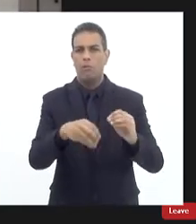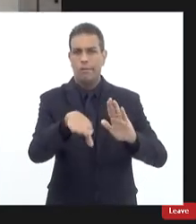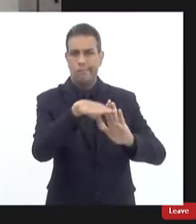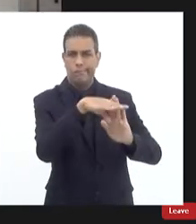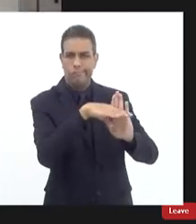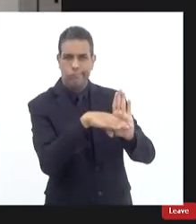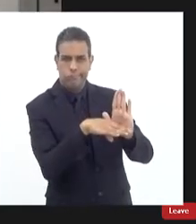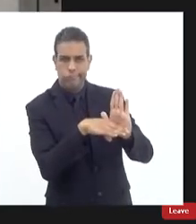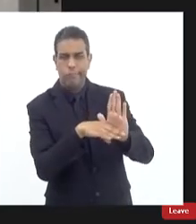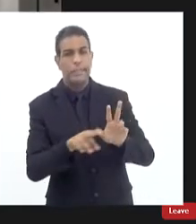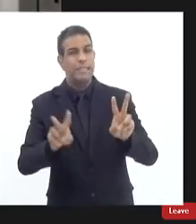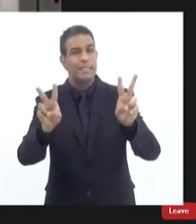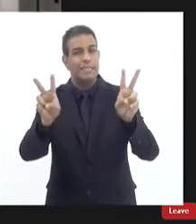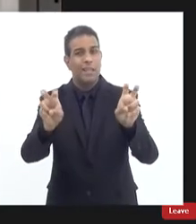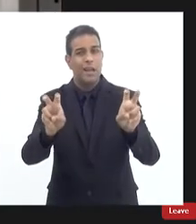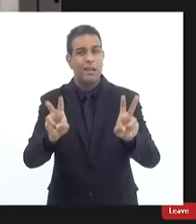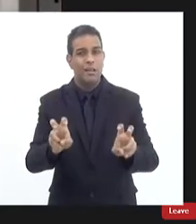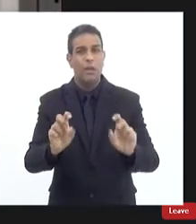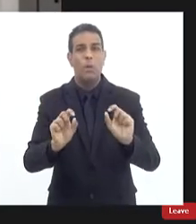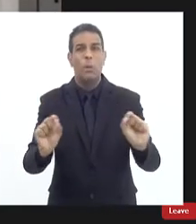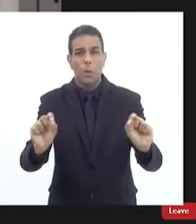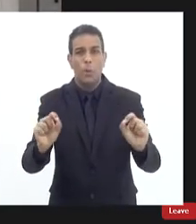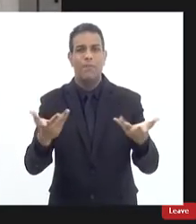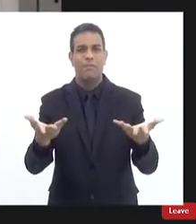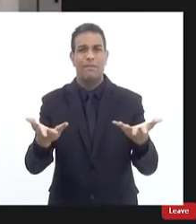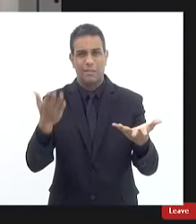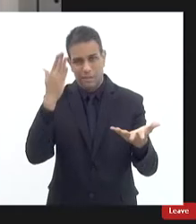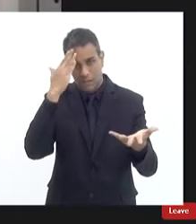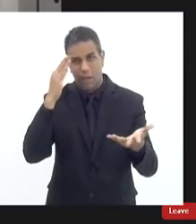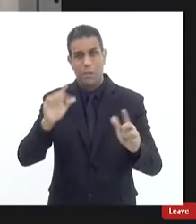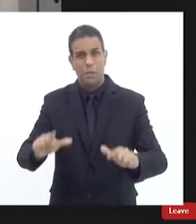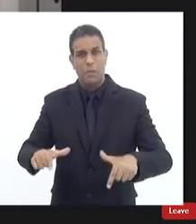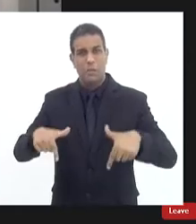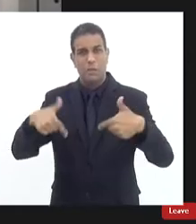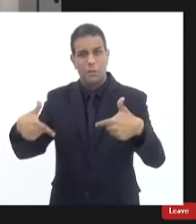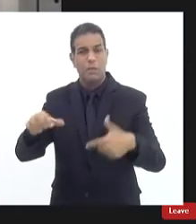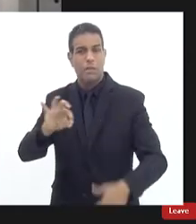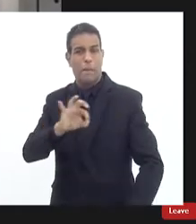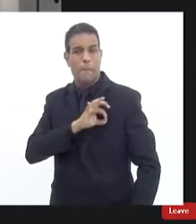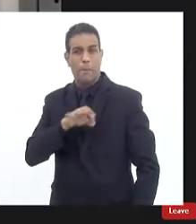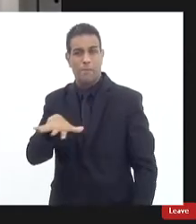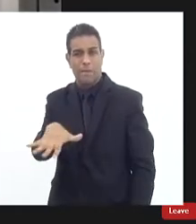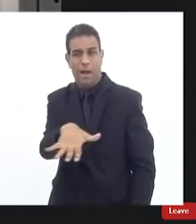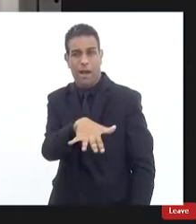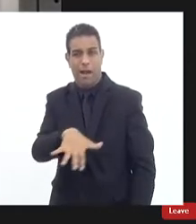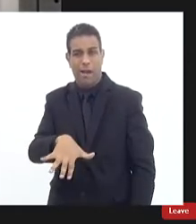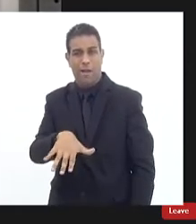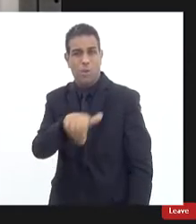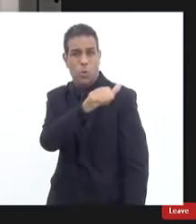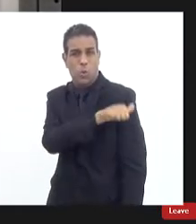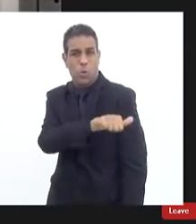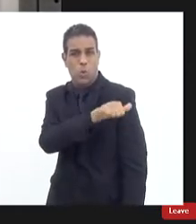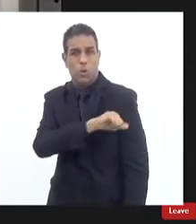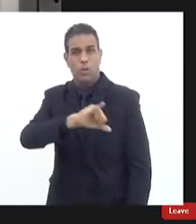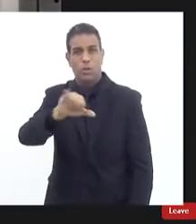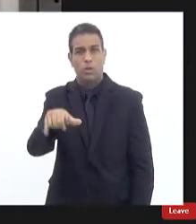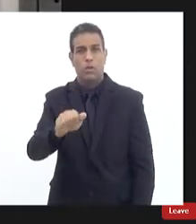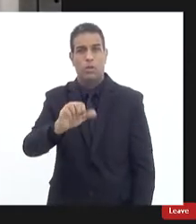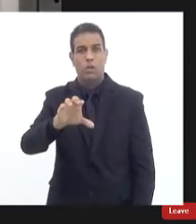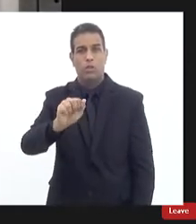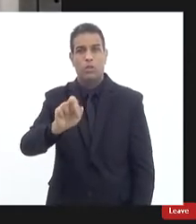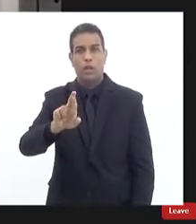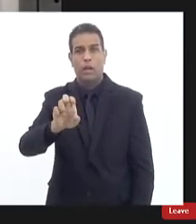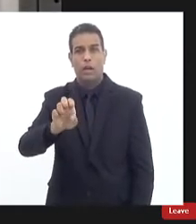o tema é a operação na favela Jacarezinho na comunidade Jacarezinho eu me esqueci a data da